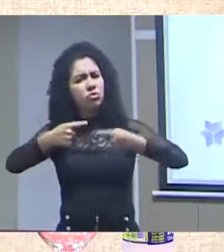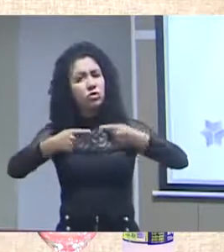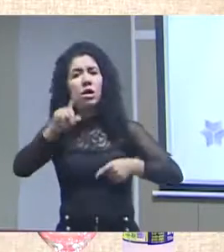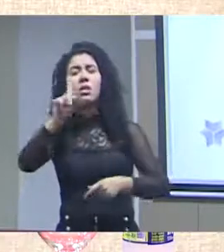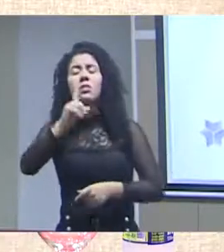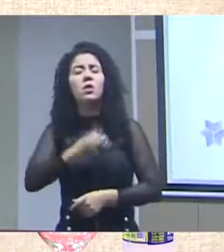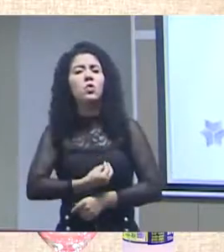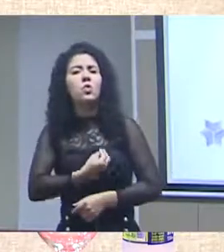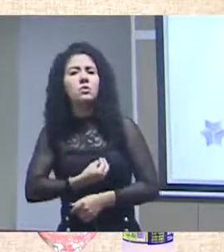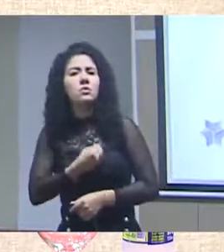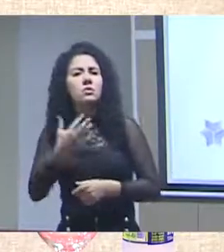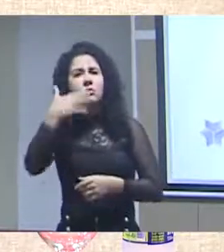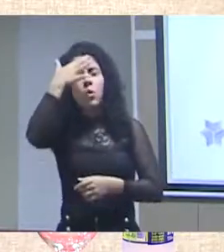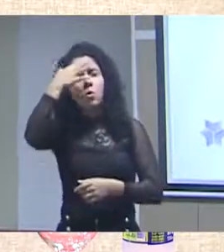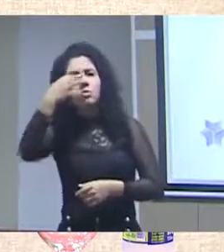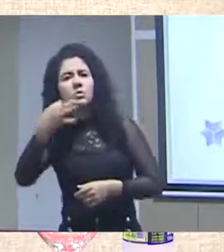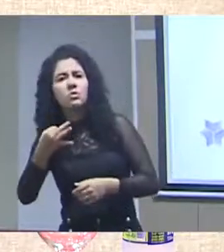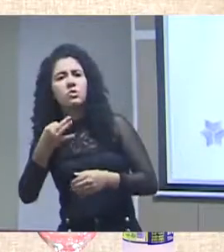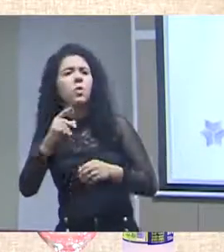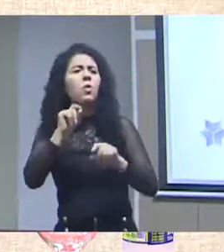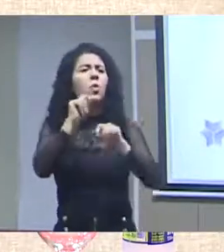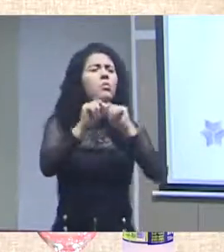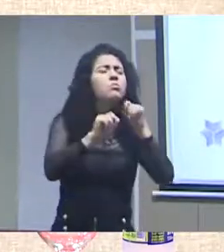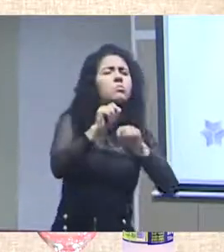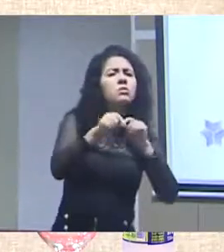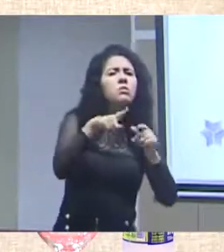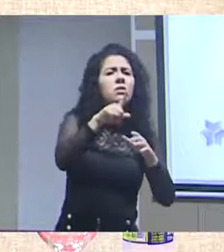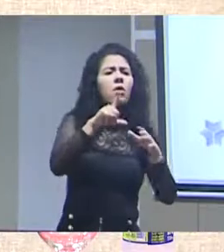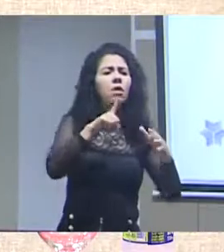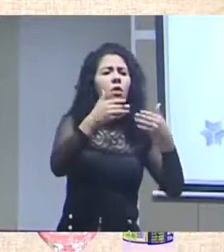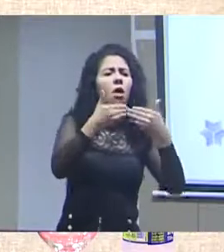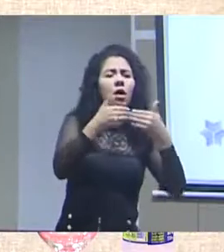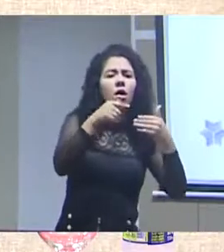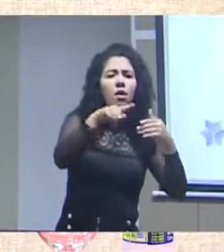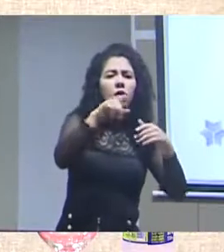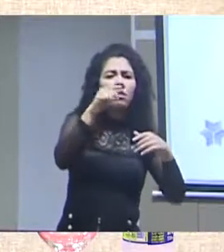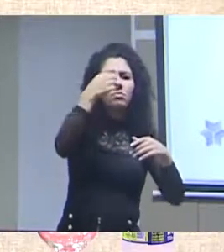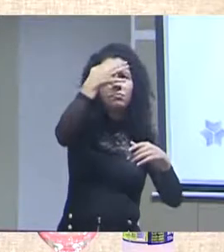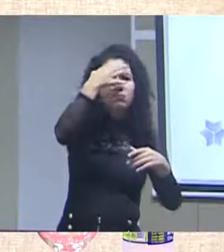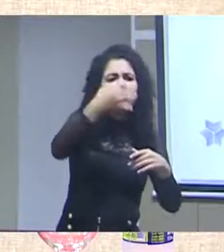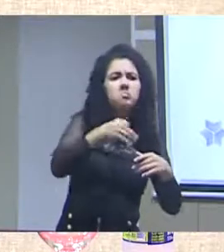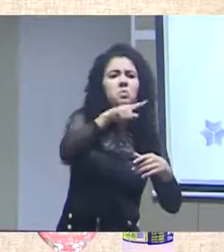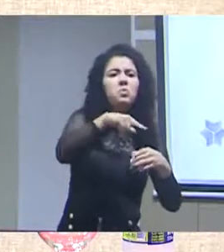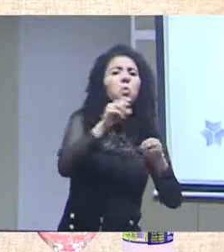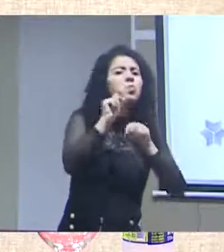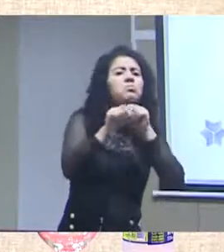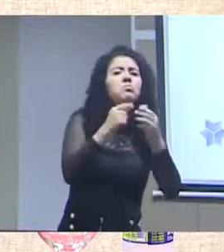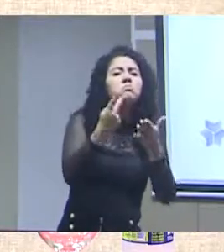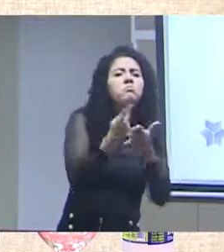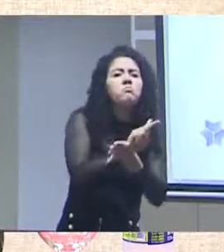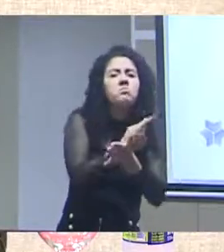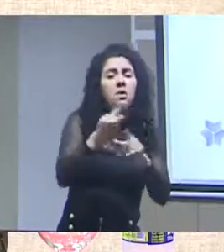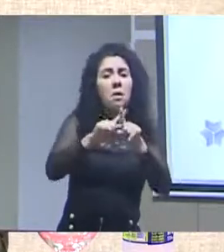existe um consenso do que que seja esse conceito de abertura, e isso é que vem, portanto,